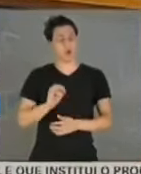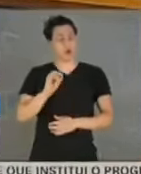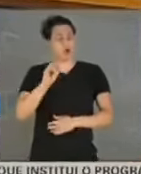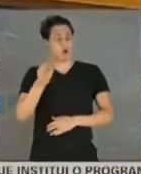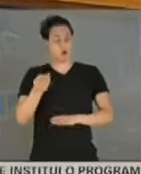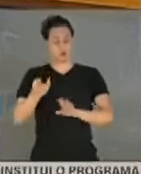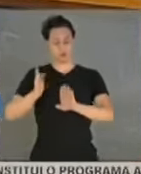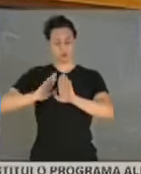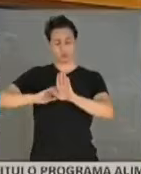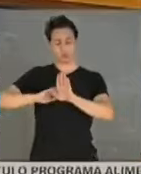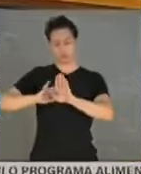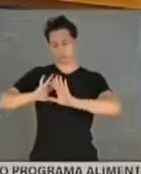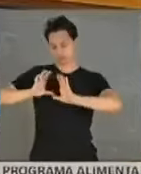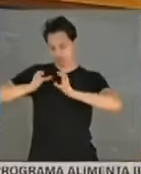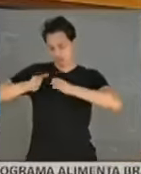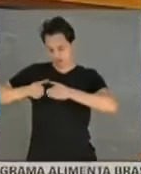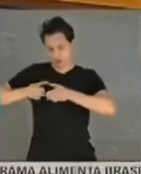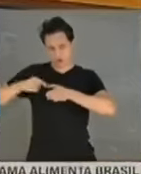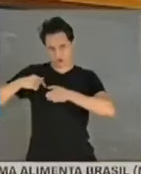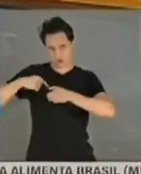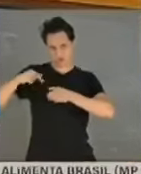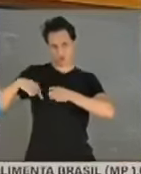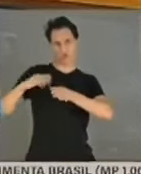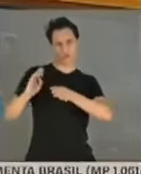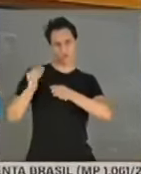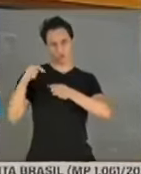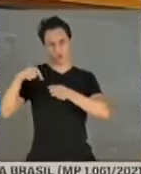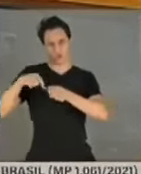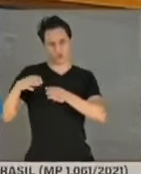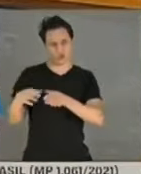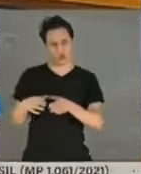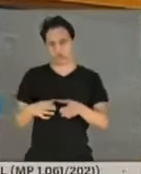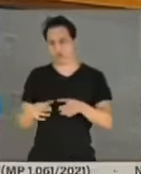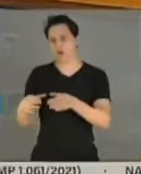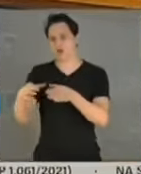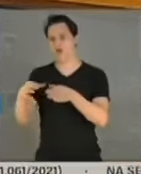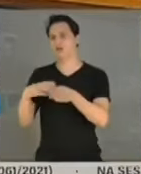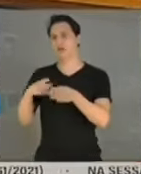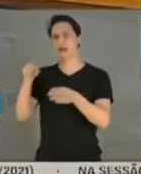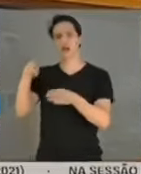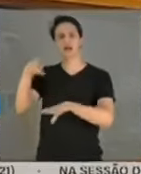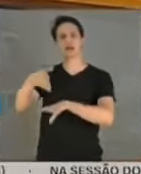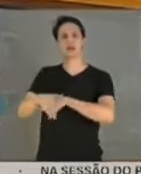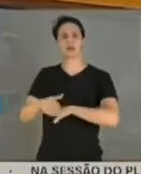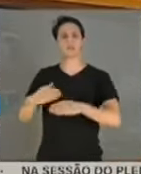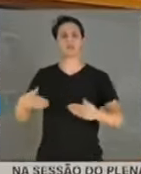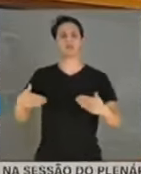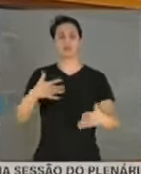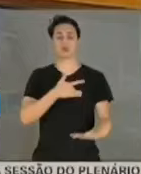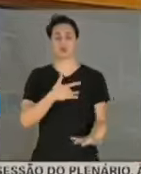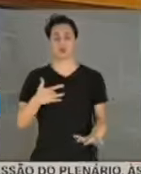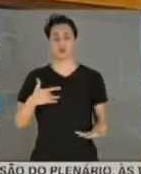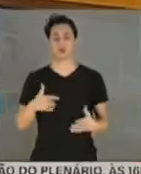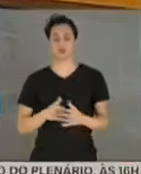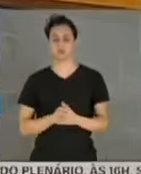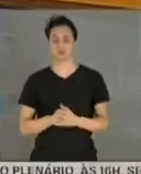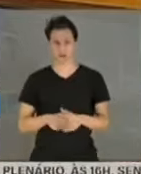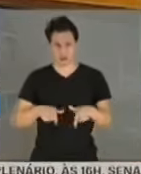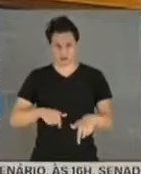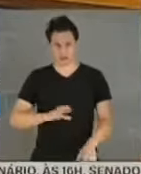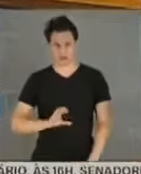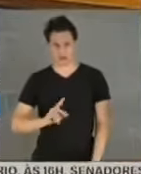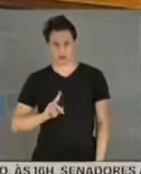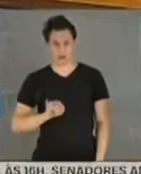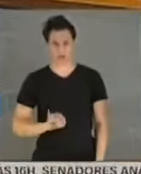picaretas, num tráfico de influência, num lobby, eu não sei o nome que se dê, ao Ministério da Saúde. Essa CPI, que